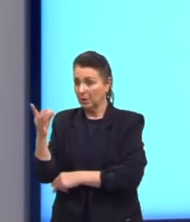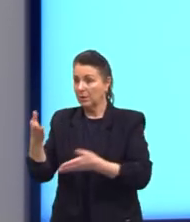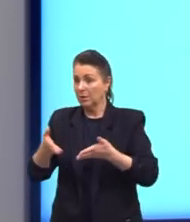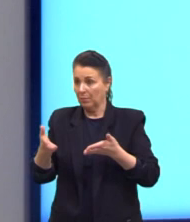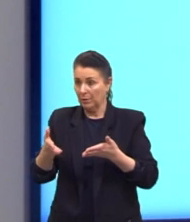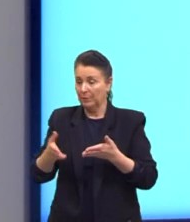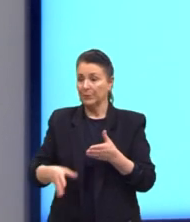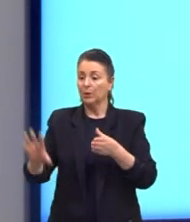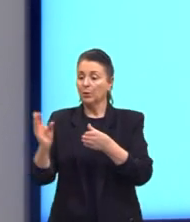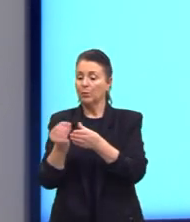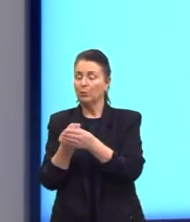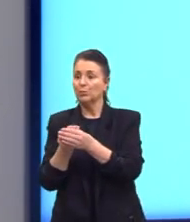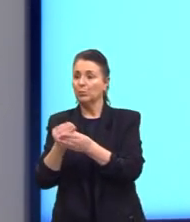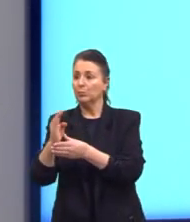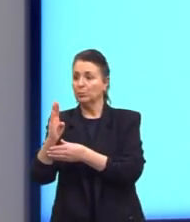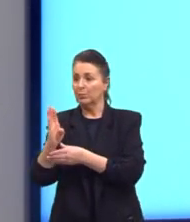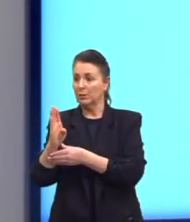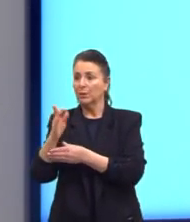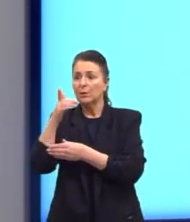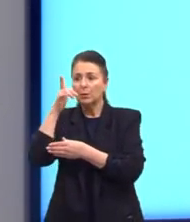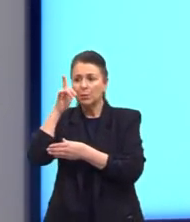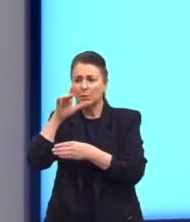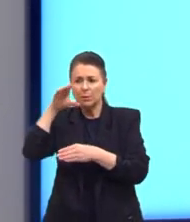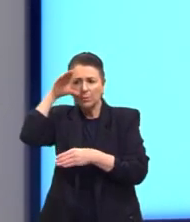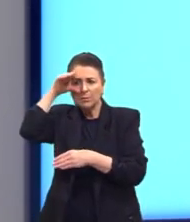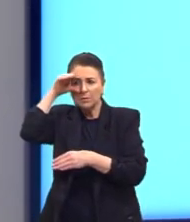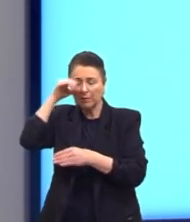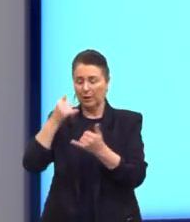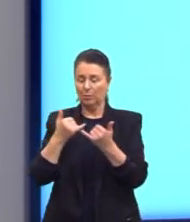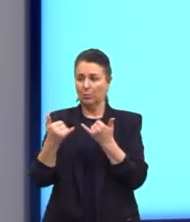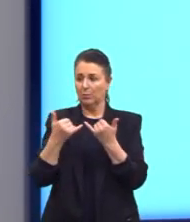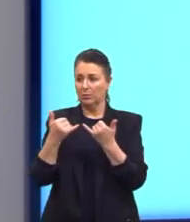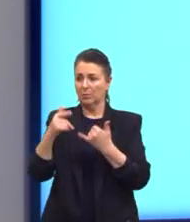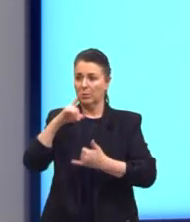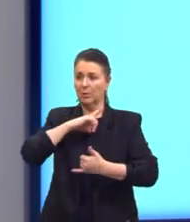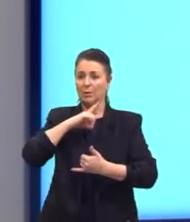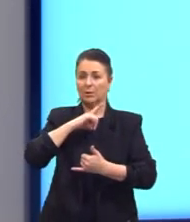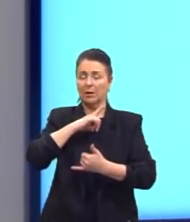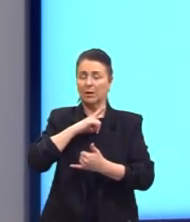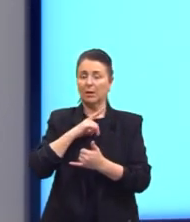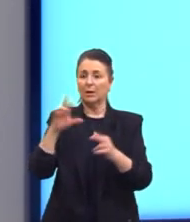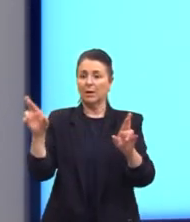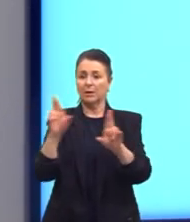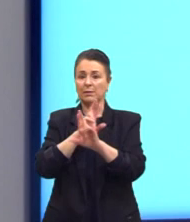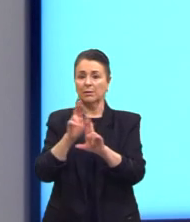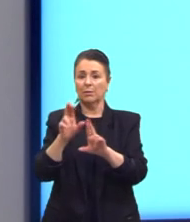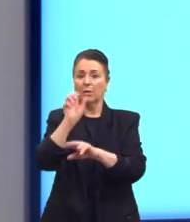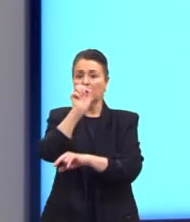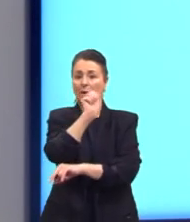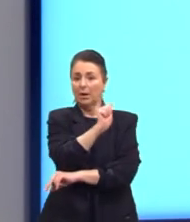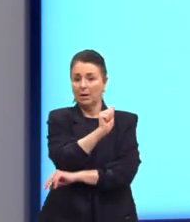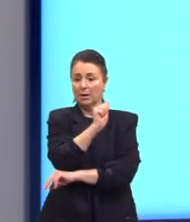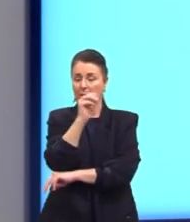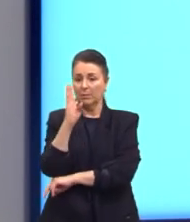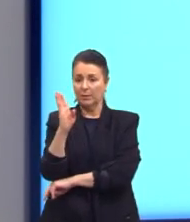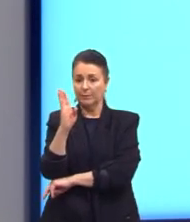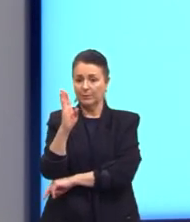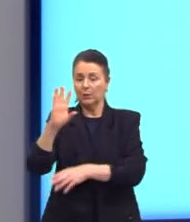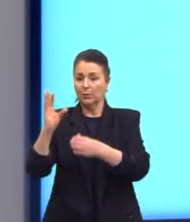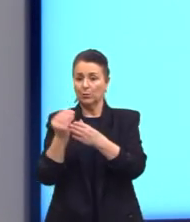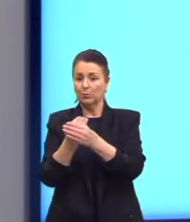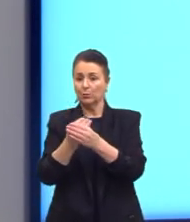conjunto B, a gente consegue até observar aqui no exemplo, nós temos a relação de A em B. No conjunto B,